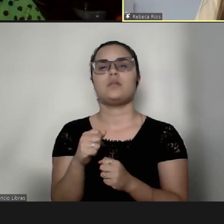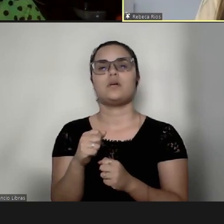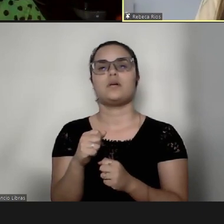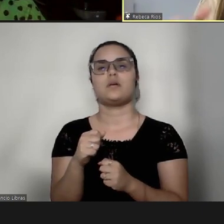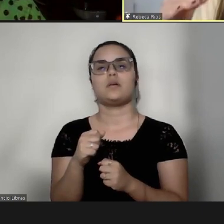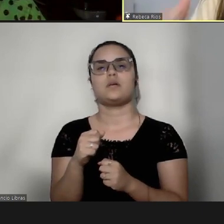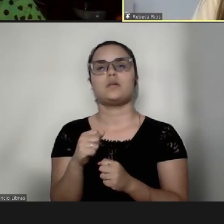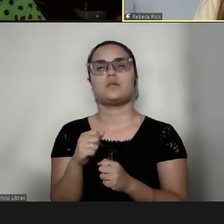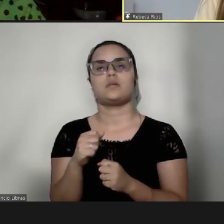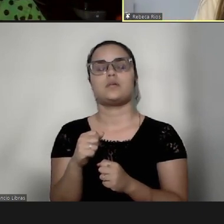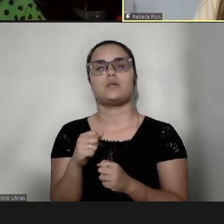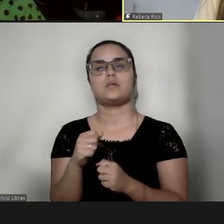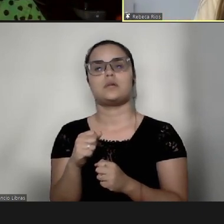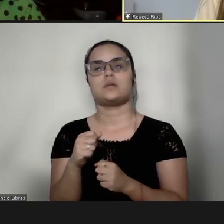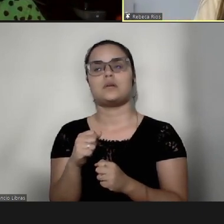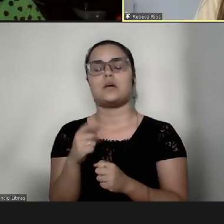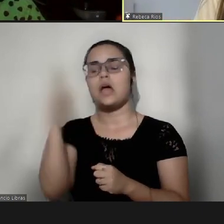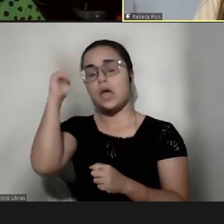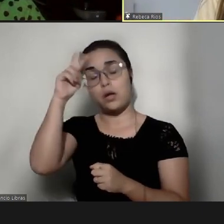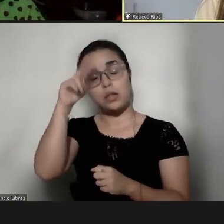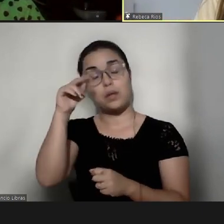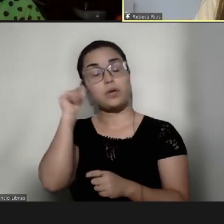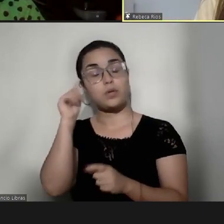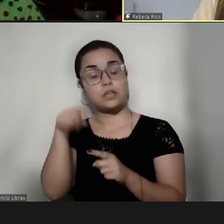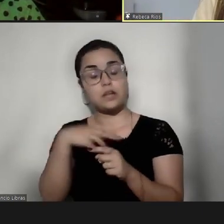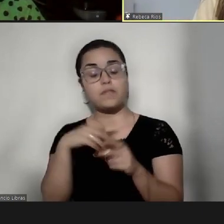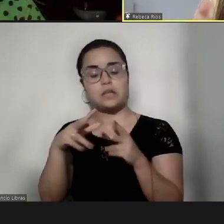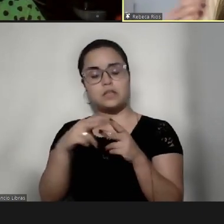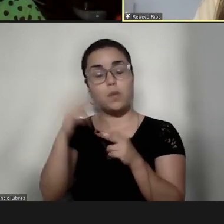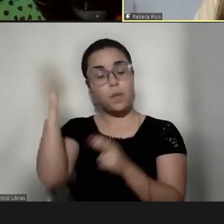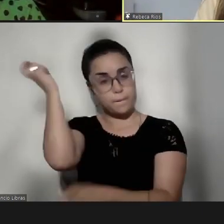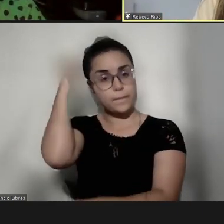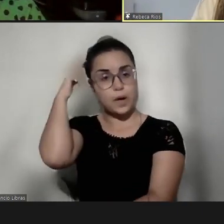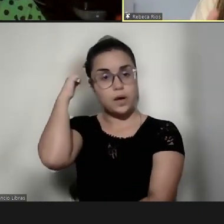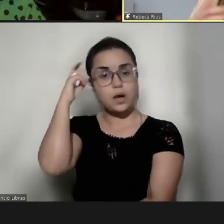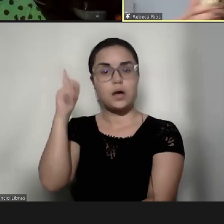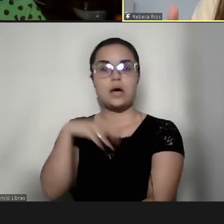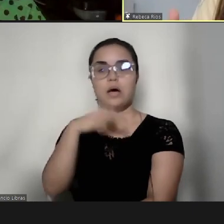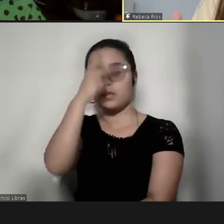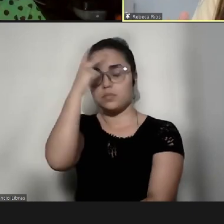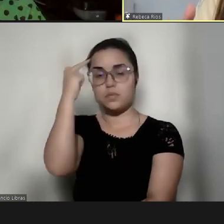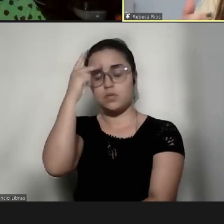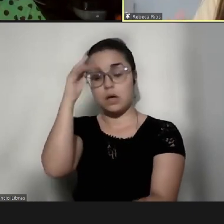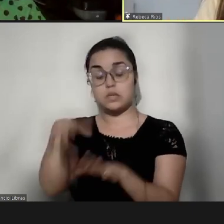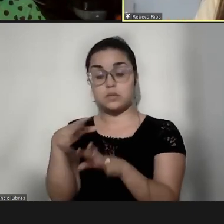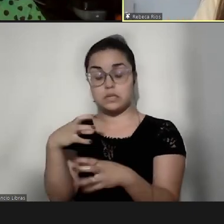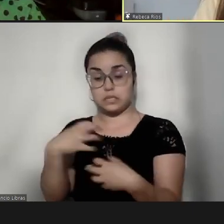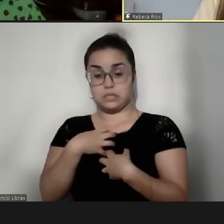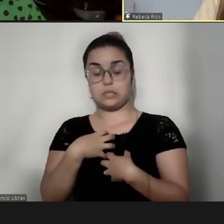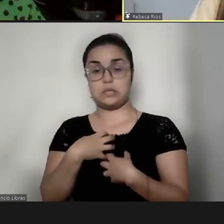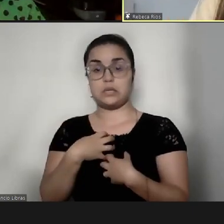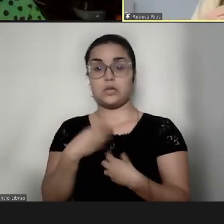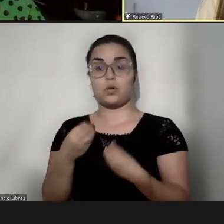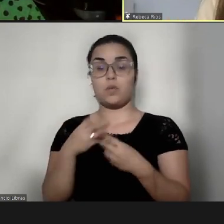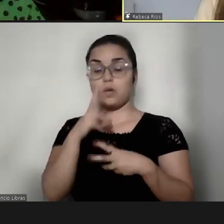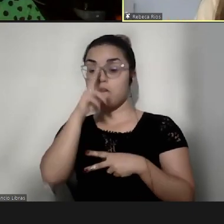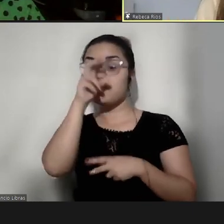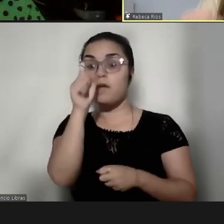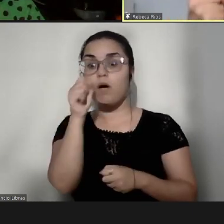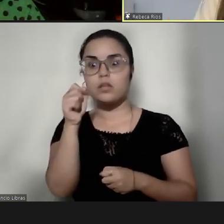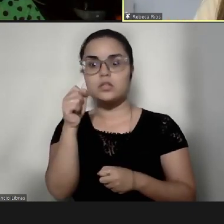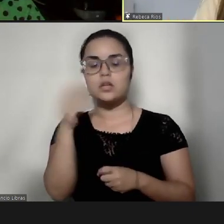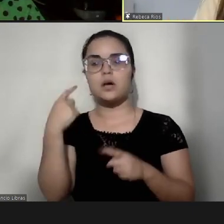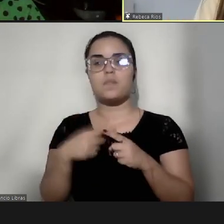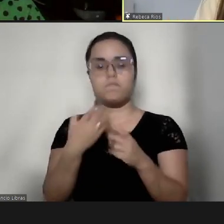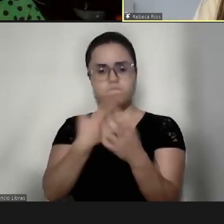mesmo que quando o João passou pela cirurgia do implante coclear, as pessoas até meio que se assustavam com a minha fortaleza, porque eu falava assim,